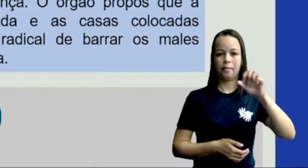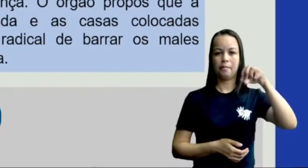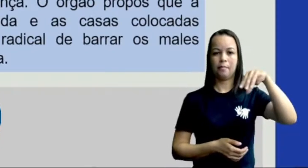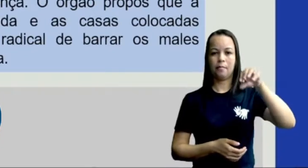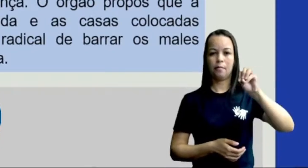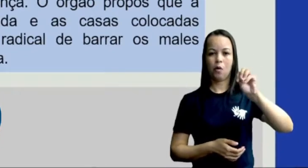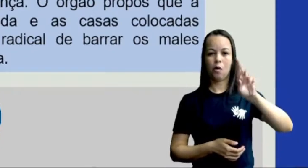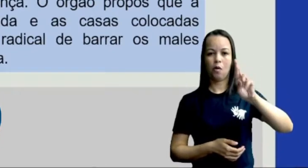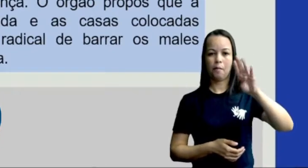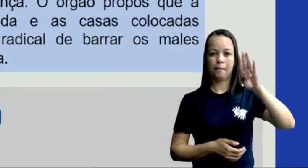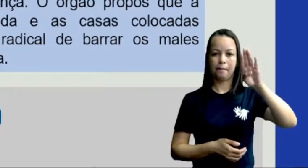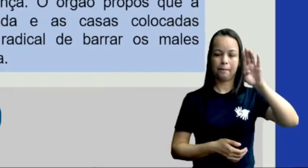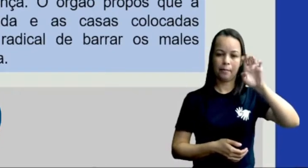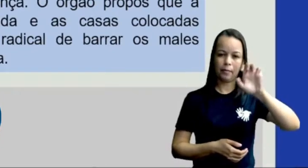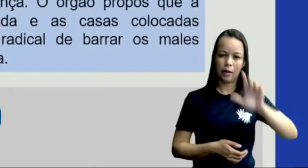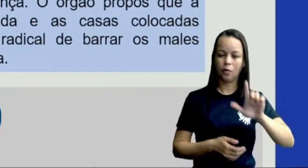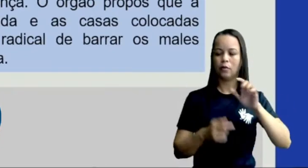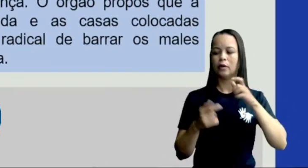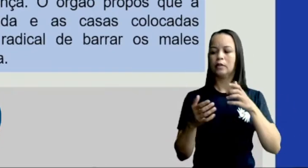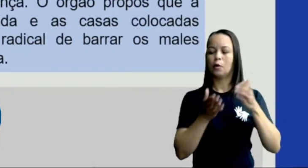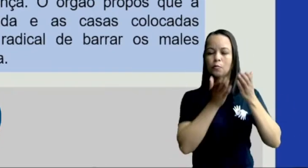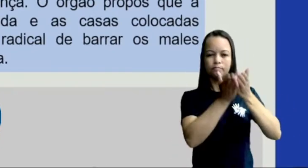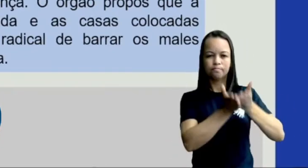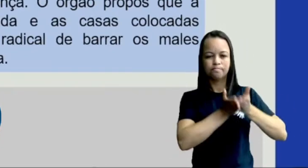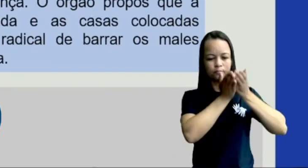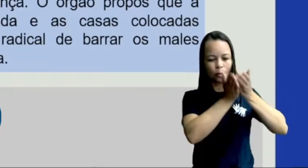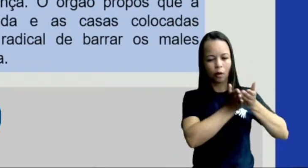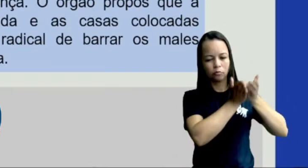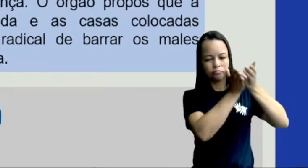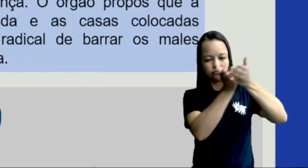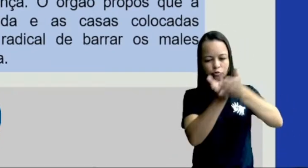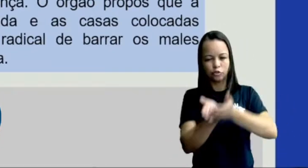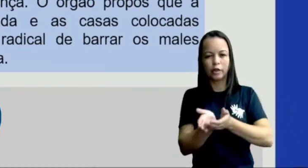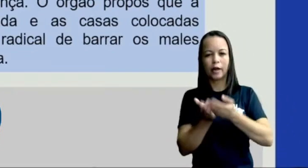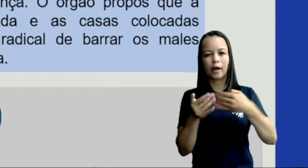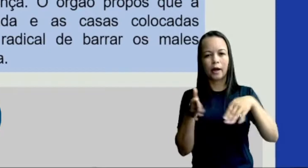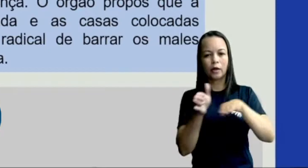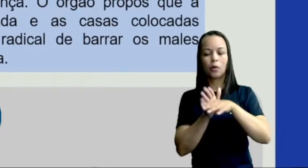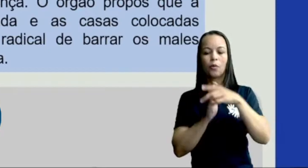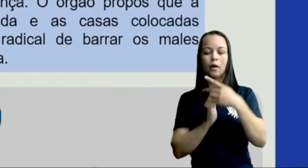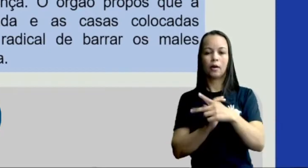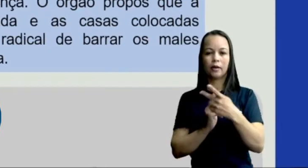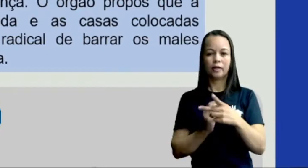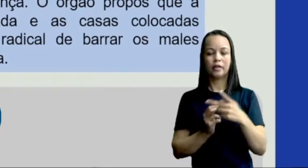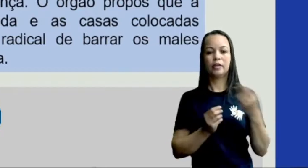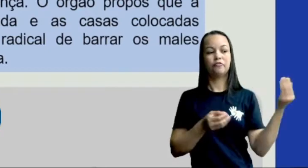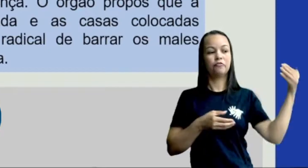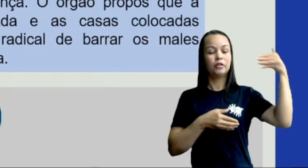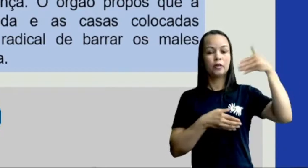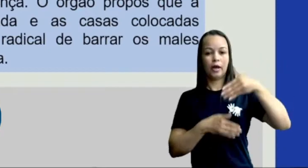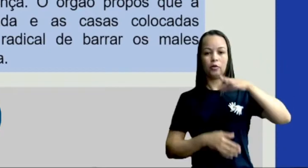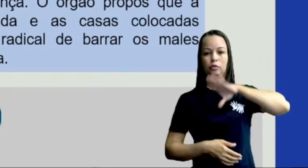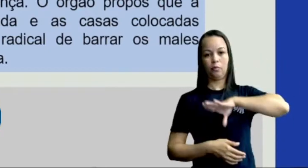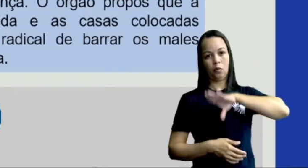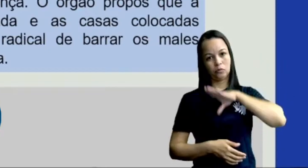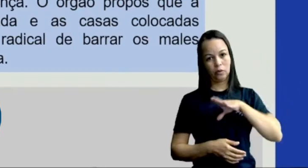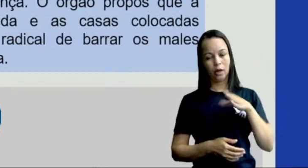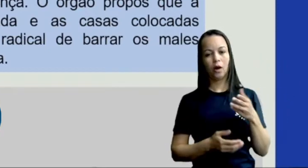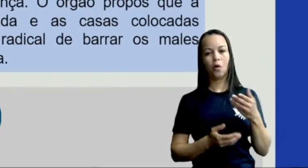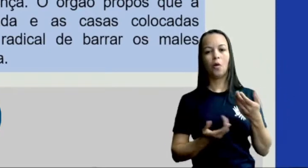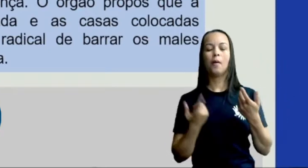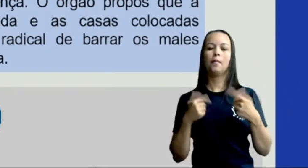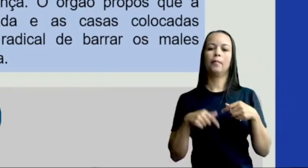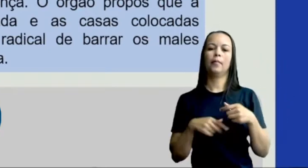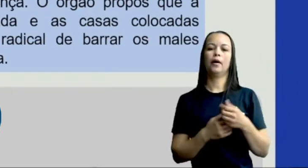através de passageiros da barca Defensora, vinda da cidade de Porto, em Portugal, para